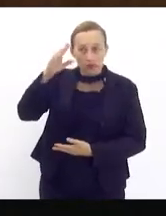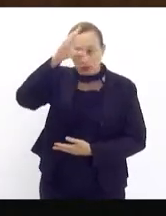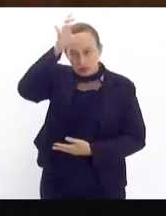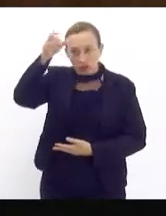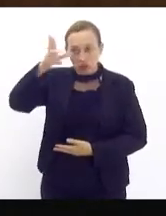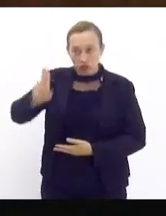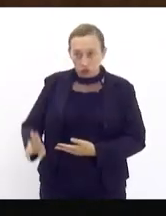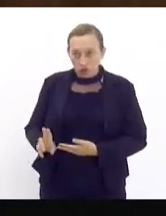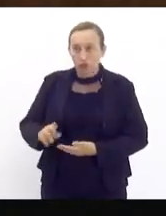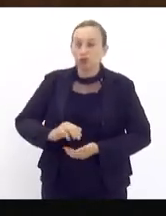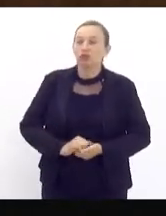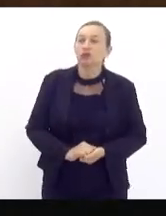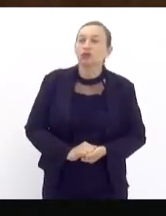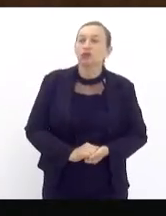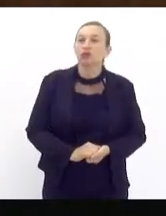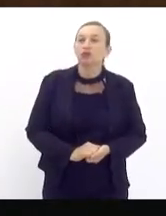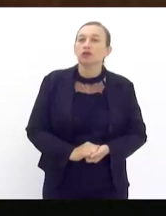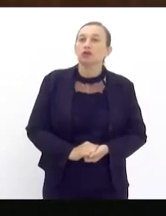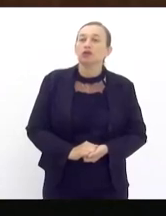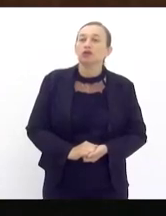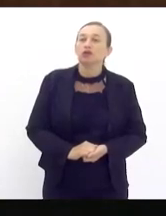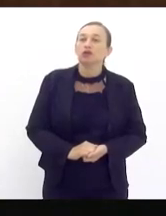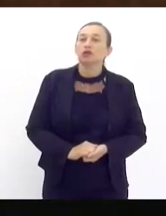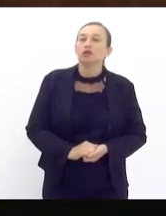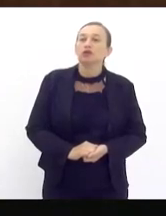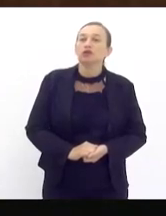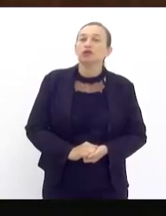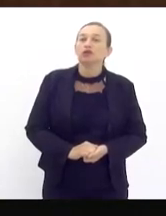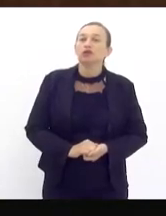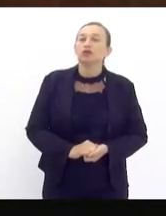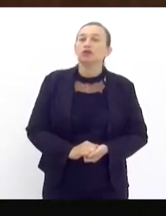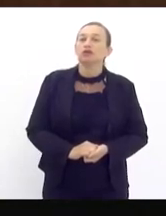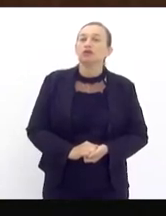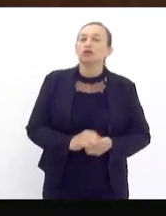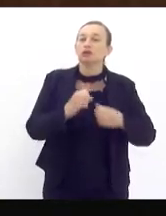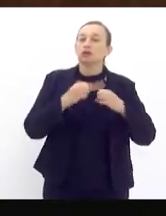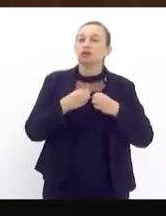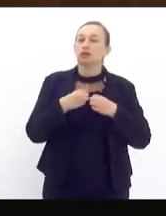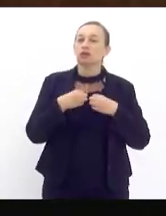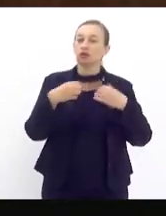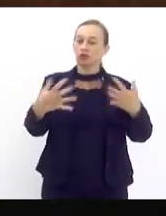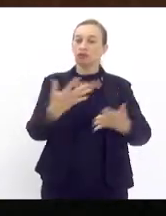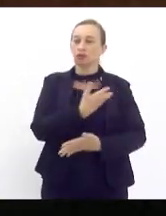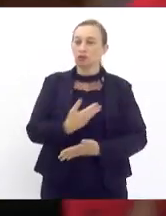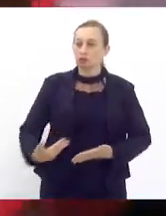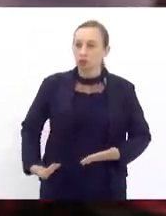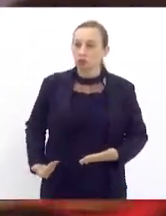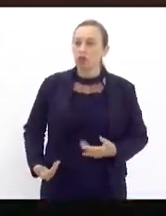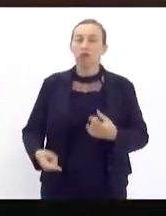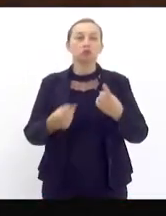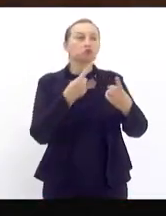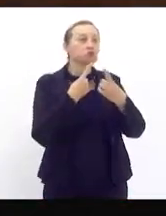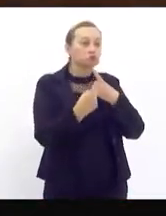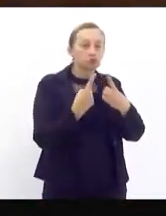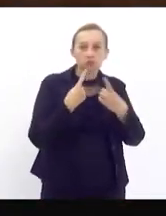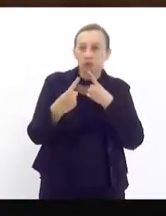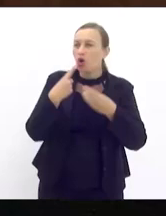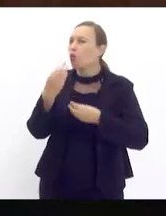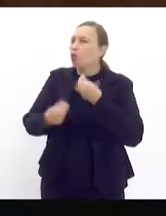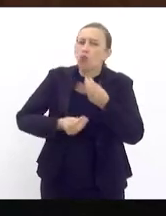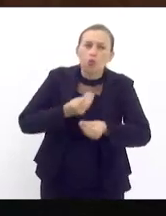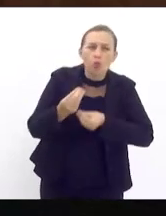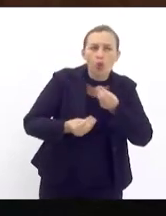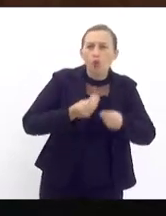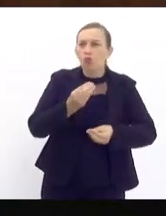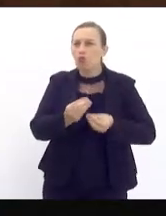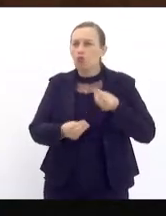Ju. Vamos fazer audiência pública para a gente dialogar como é que vai ser